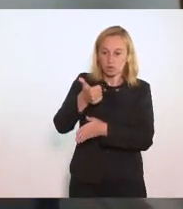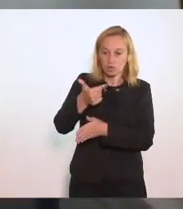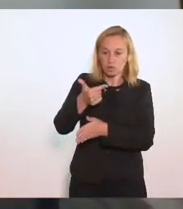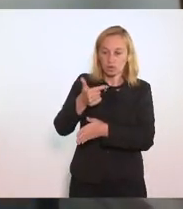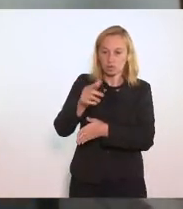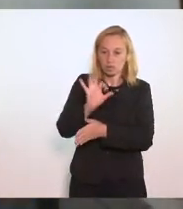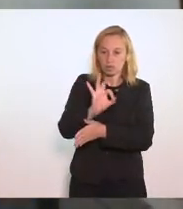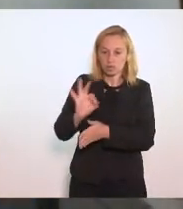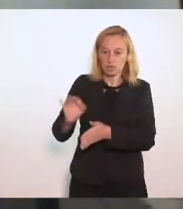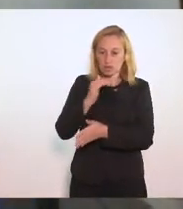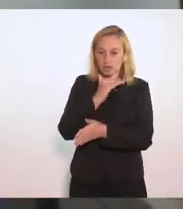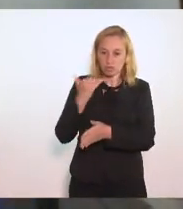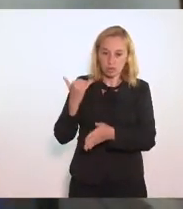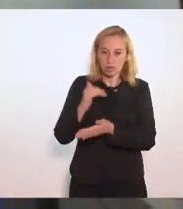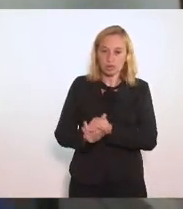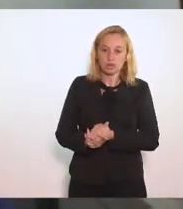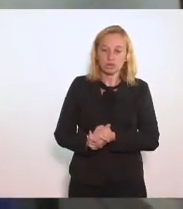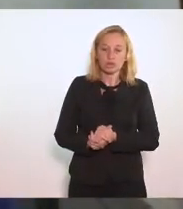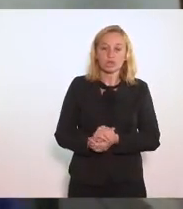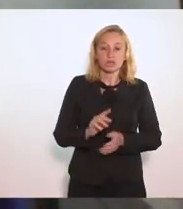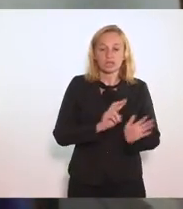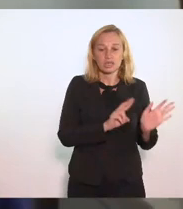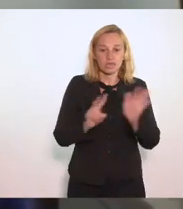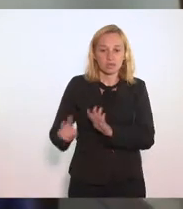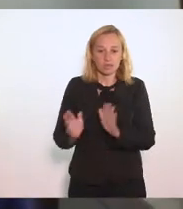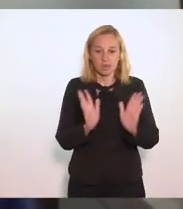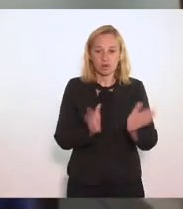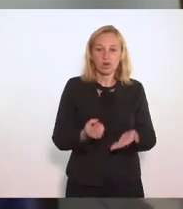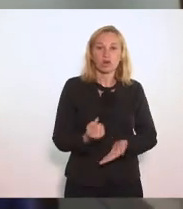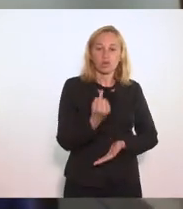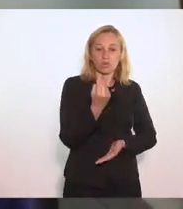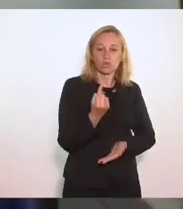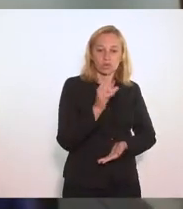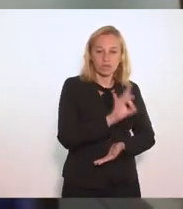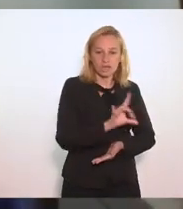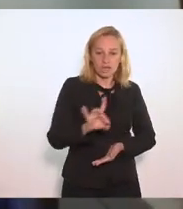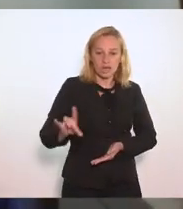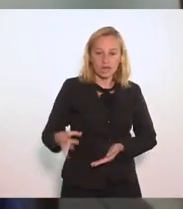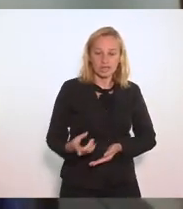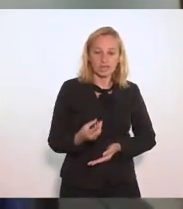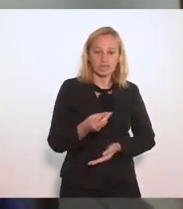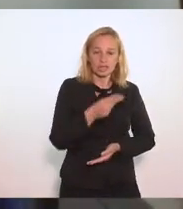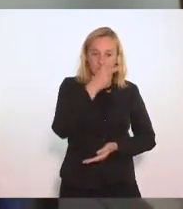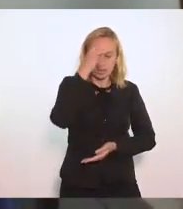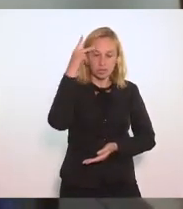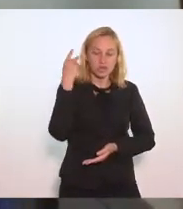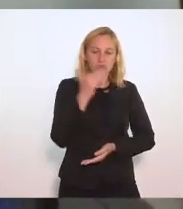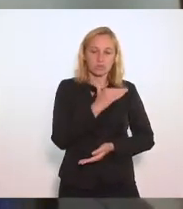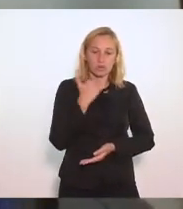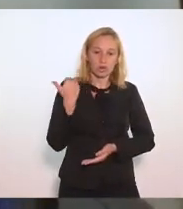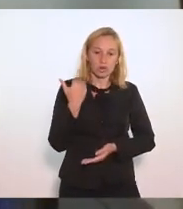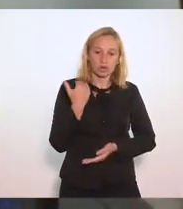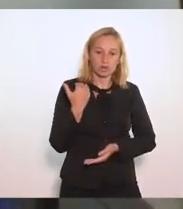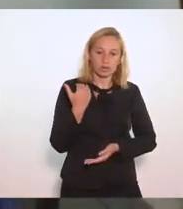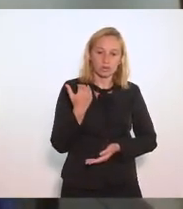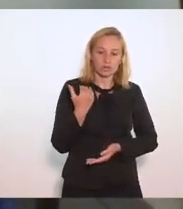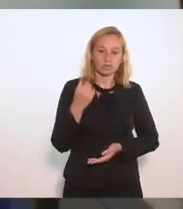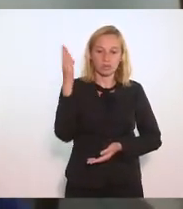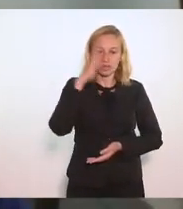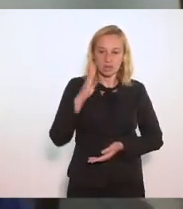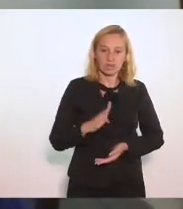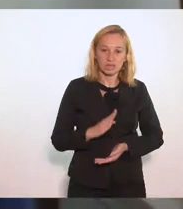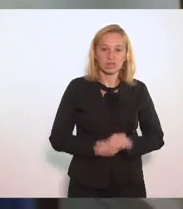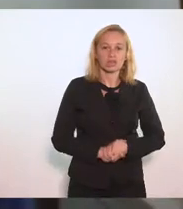mortes No meio Desta semana Um de cada 3 mortes Por covid No mundo Era brasileiro